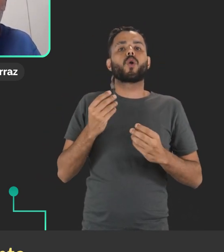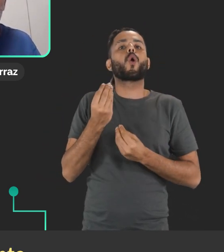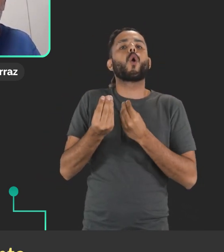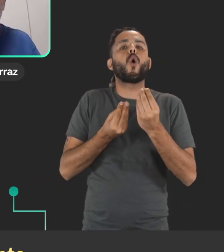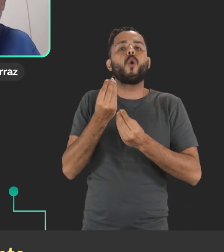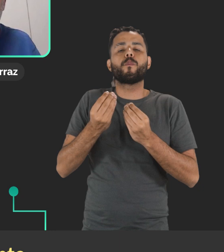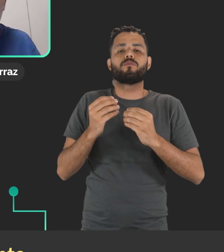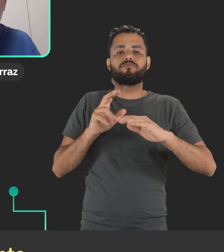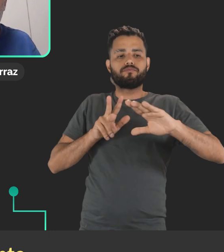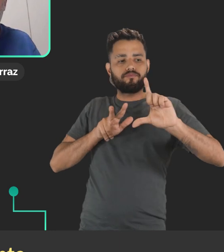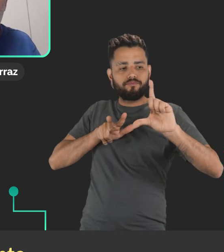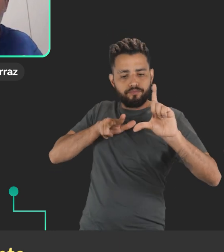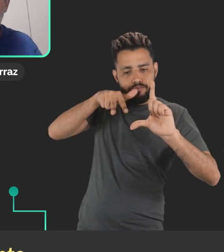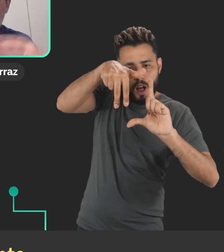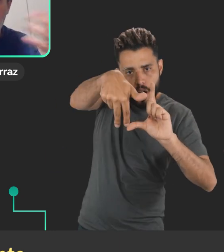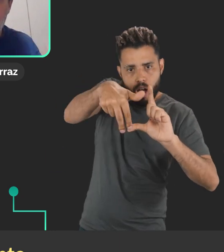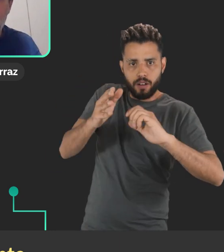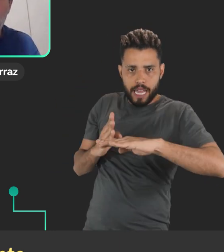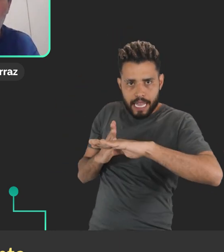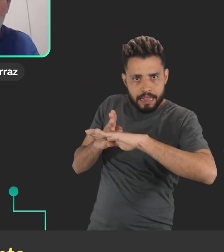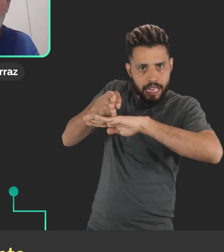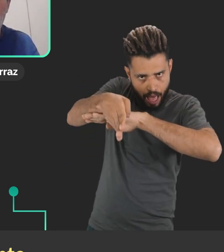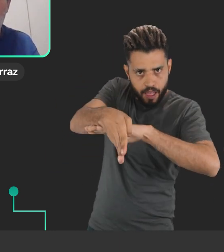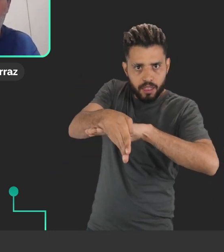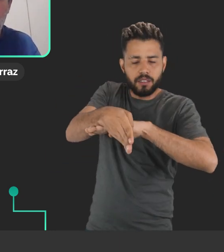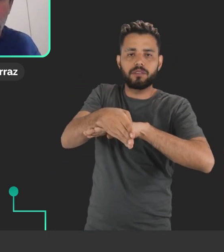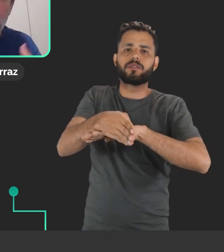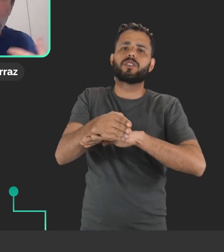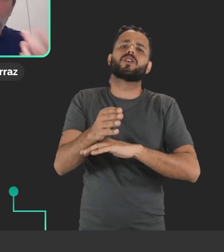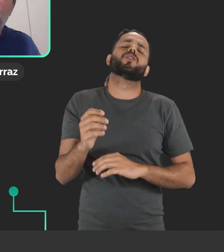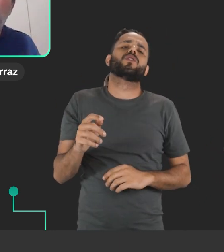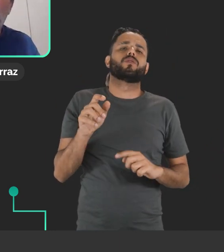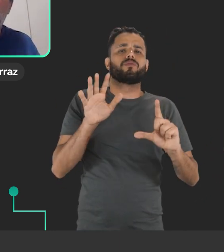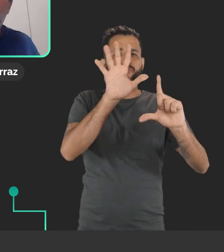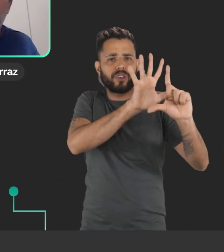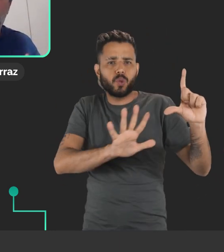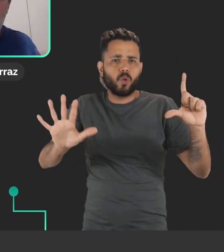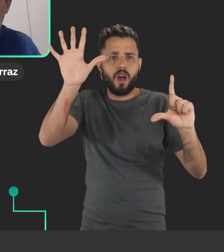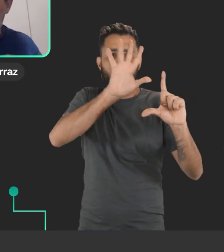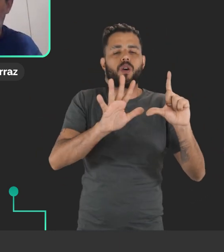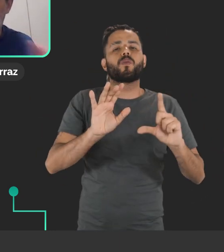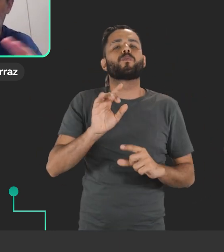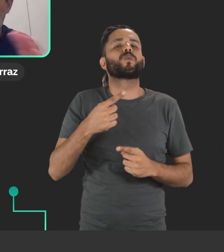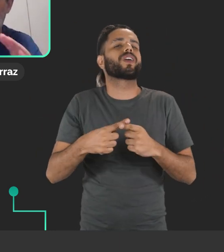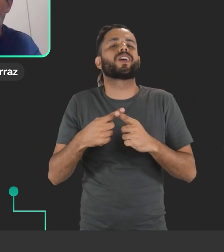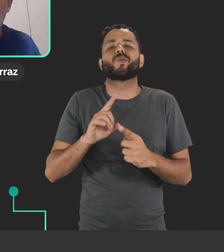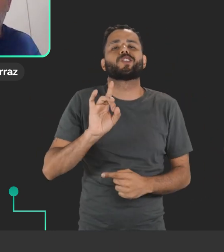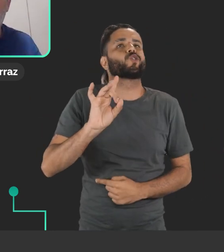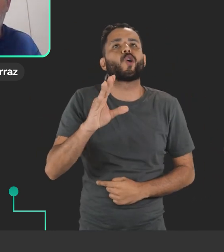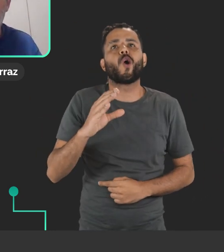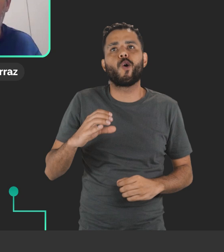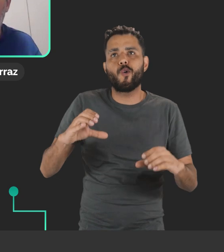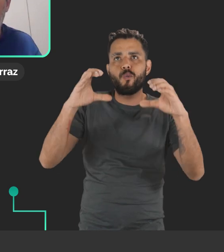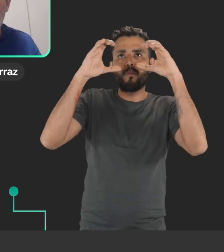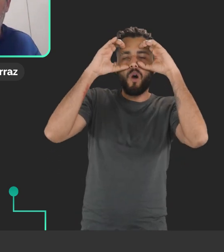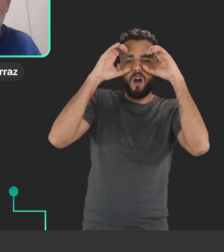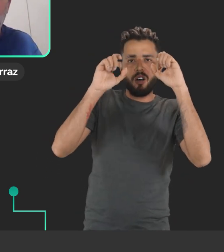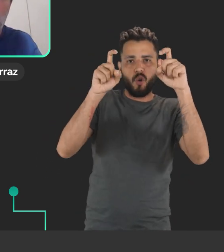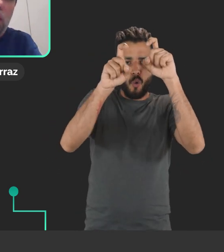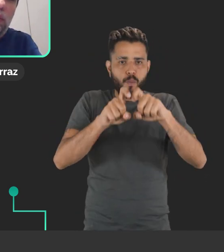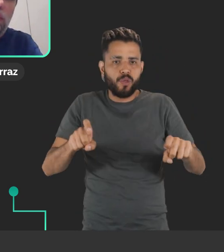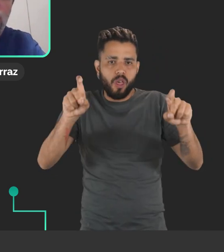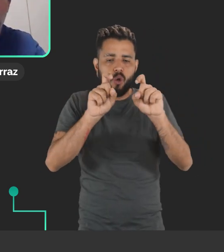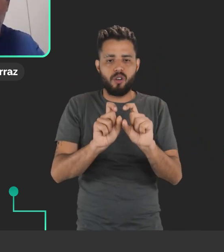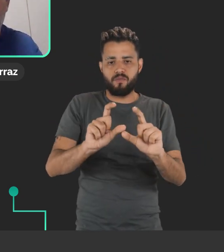para poder acessar esse ambiente virtual, né? Porque ele vai um pouco além, né? Dos dispositivos que a gente está acostumado hoje em dia, né?